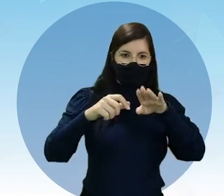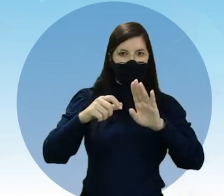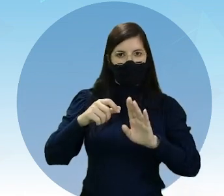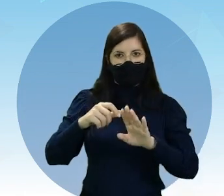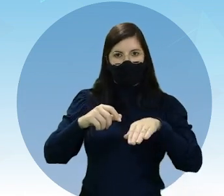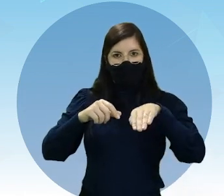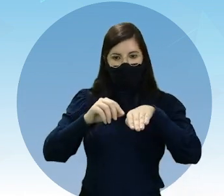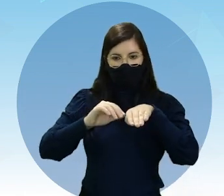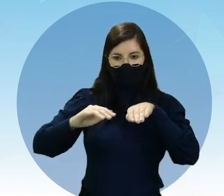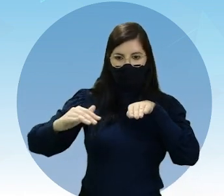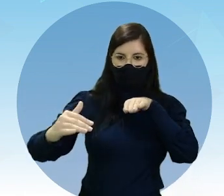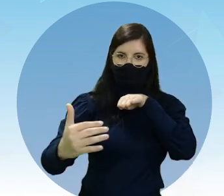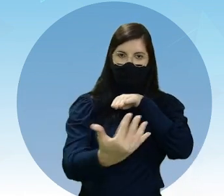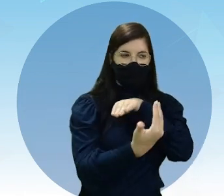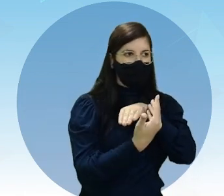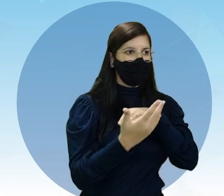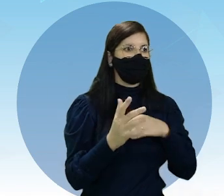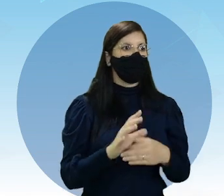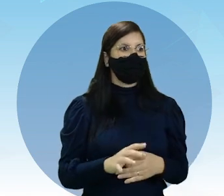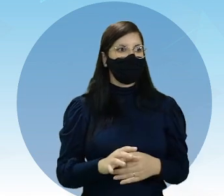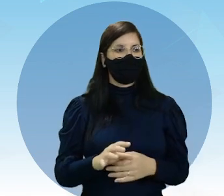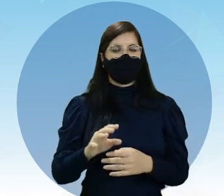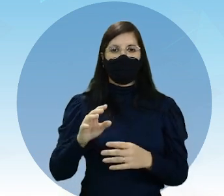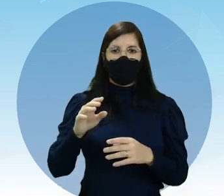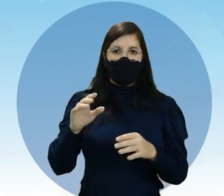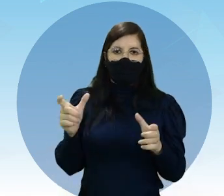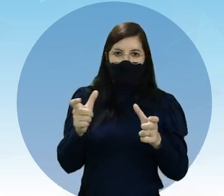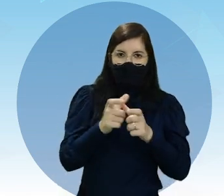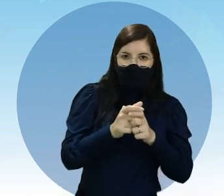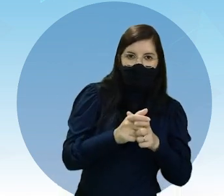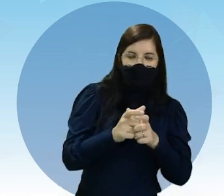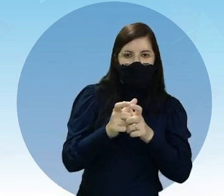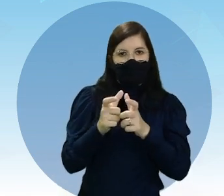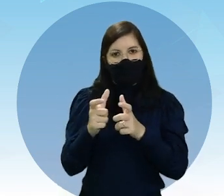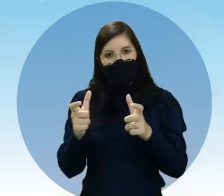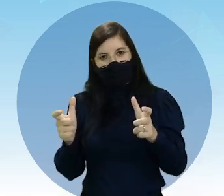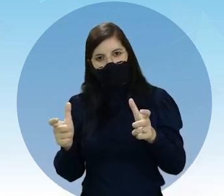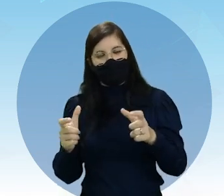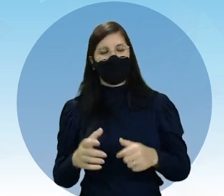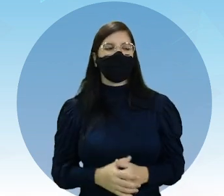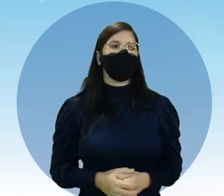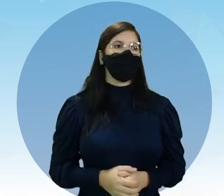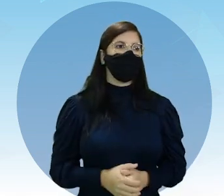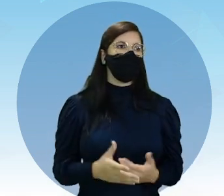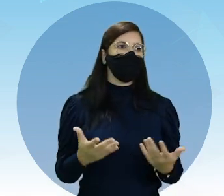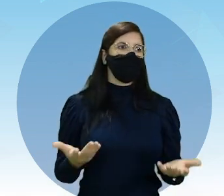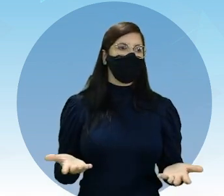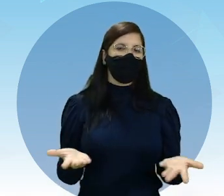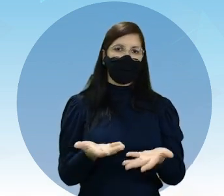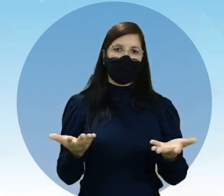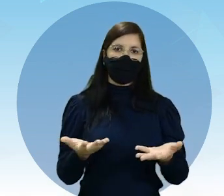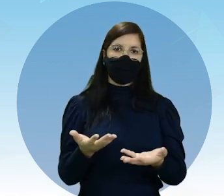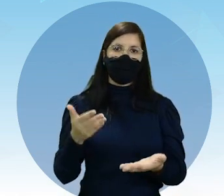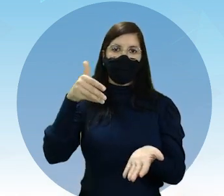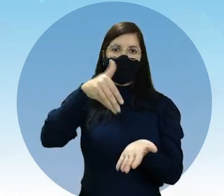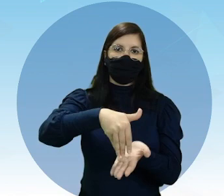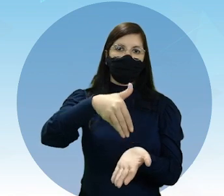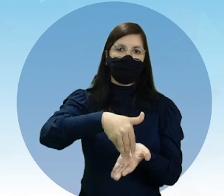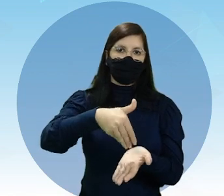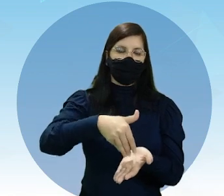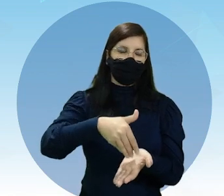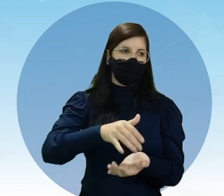Melanésia, em Micronésia e também Polinésia. Agora vamos para o último